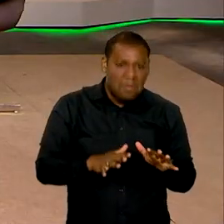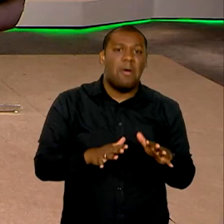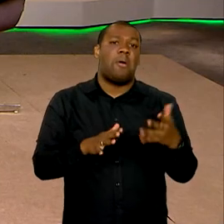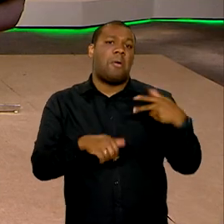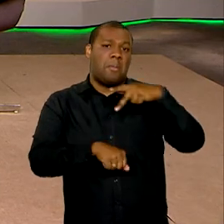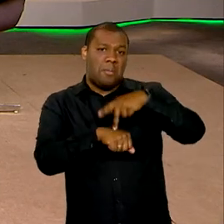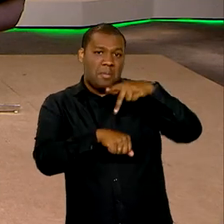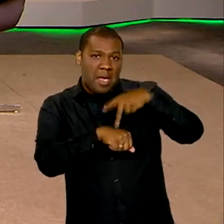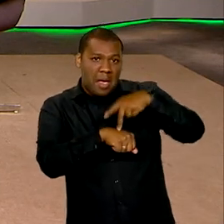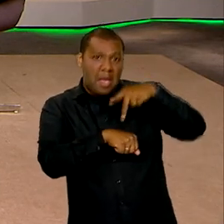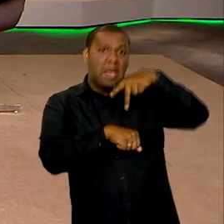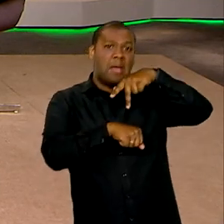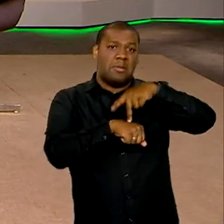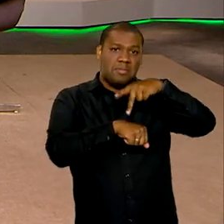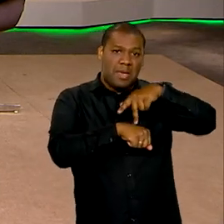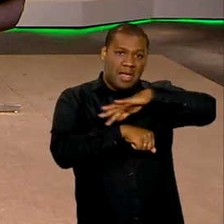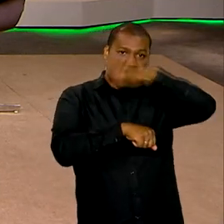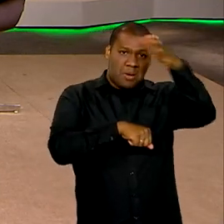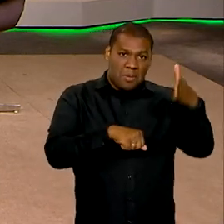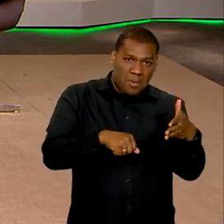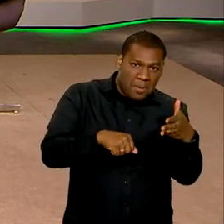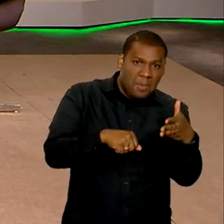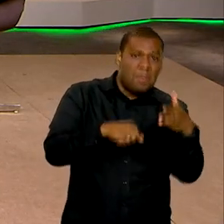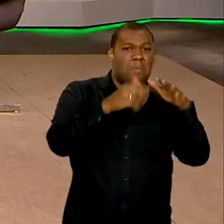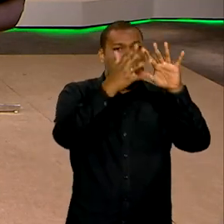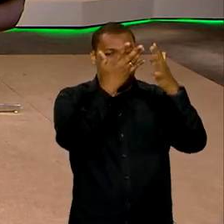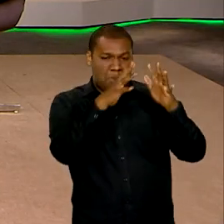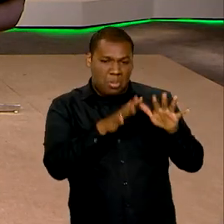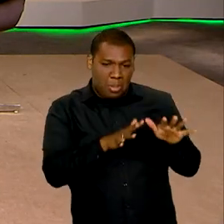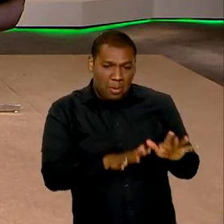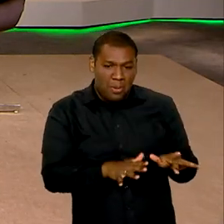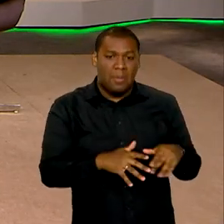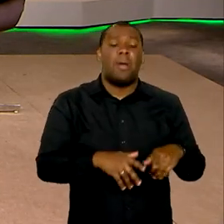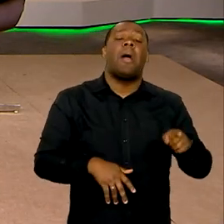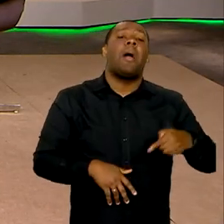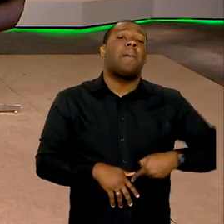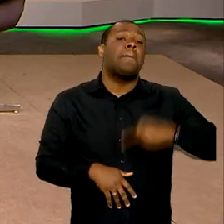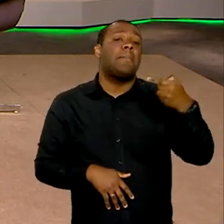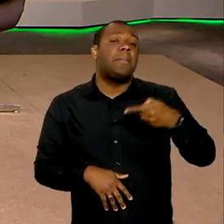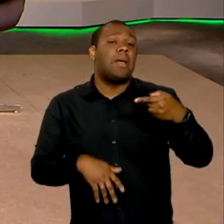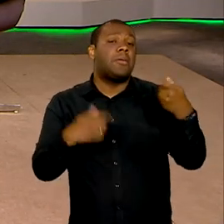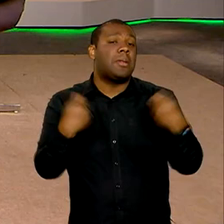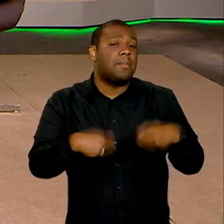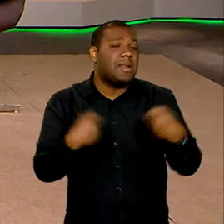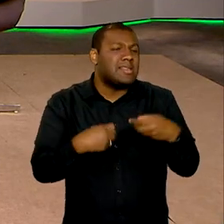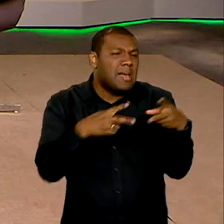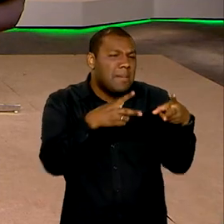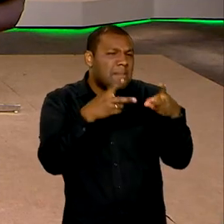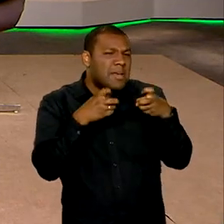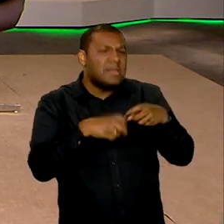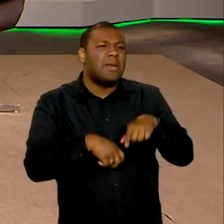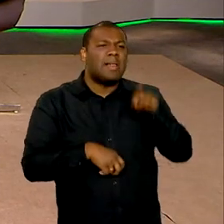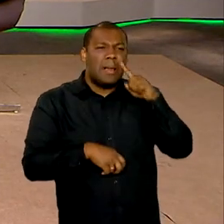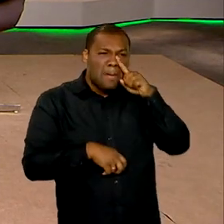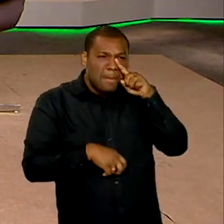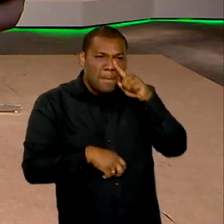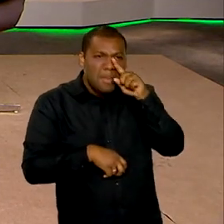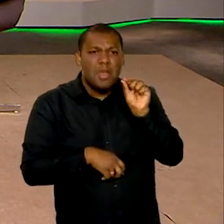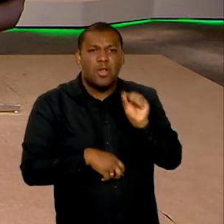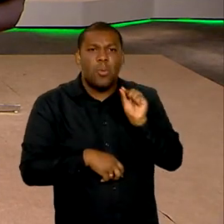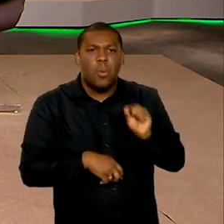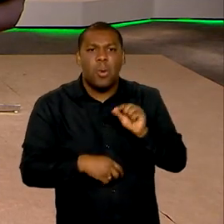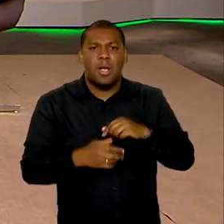inundações que chamamos de inundações bruscas, outras de inundações graduais. Então, a primeira coisa é identificar esse risco através de